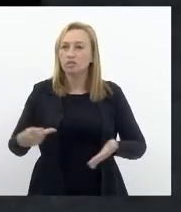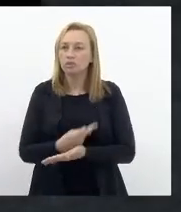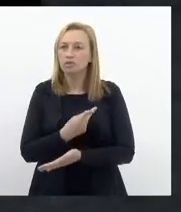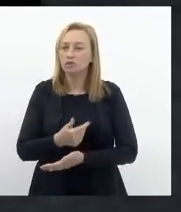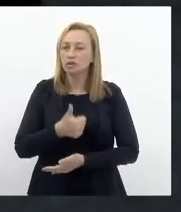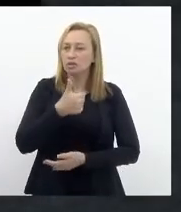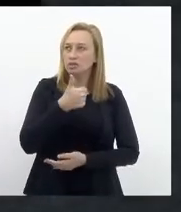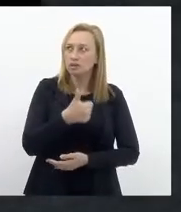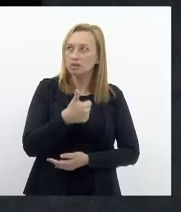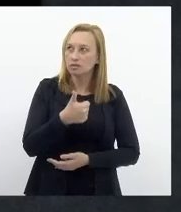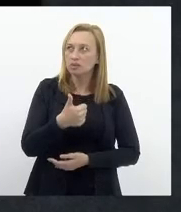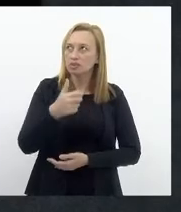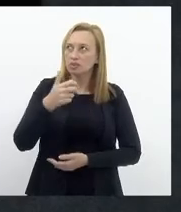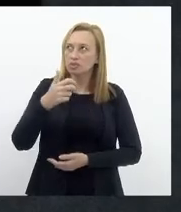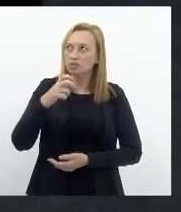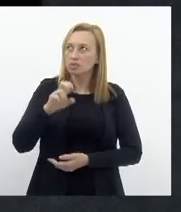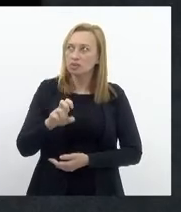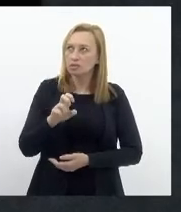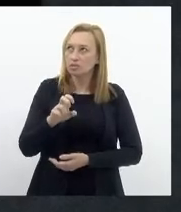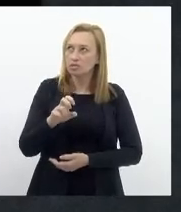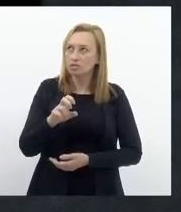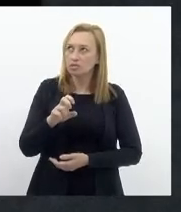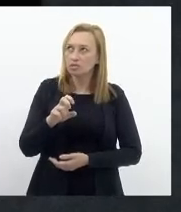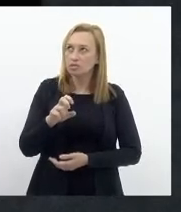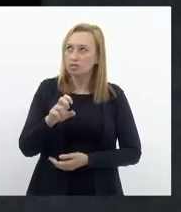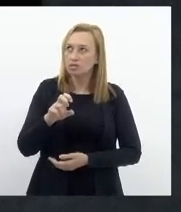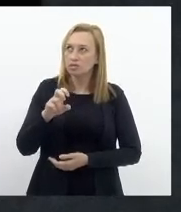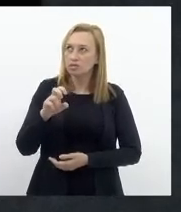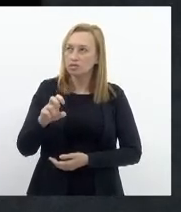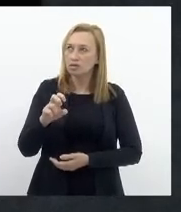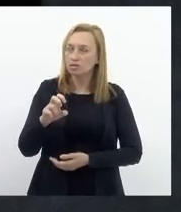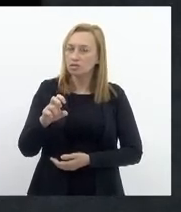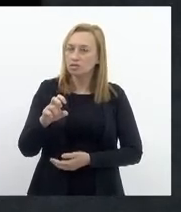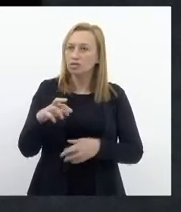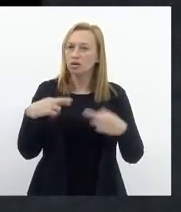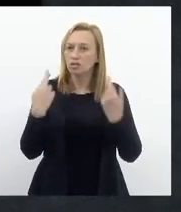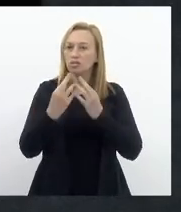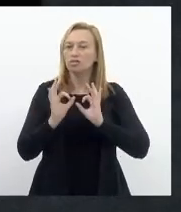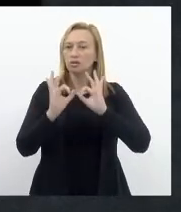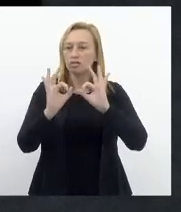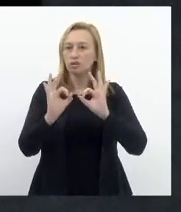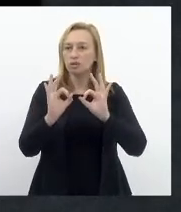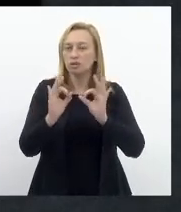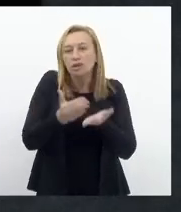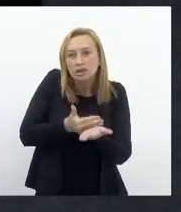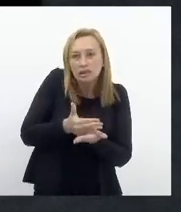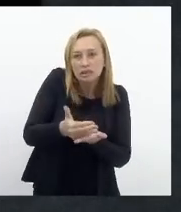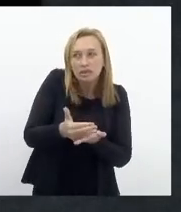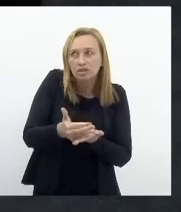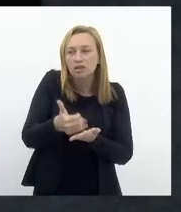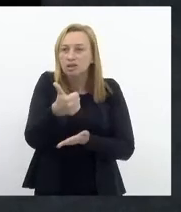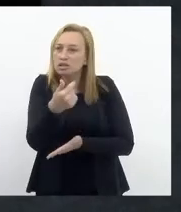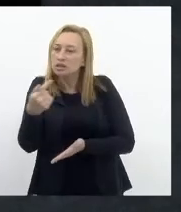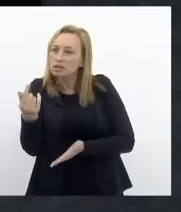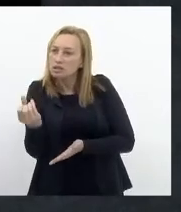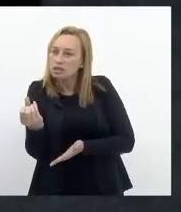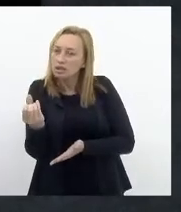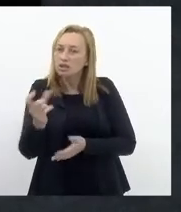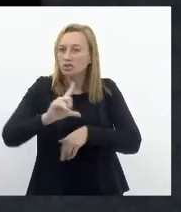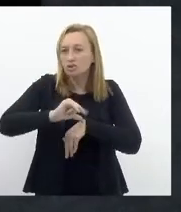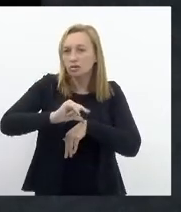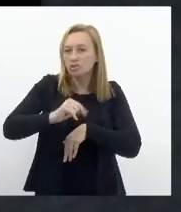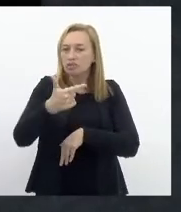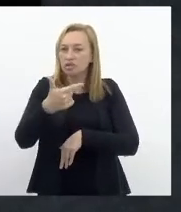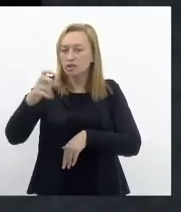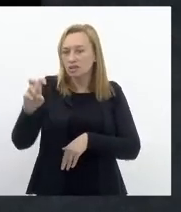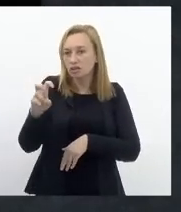centésima, sexagésima, quinta sessão extraordinária, que, iniciada às 16 horas e 25